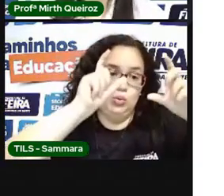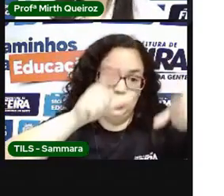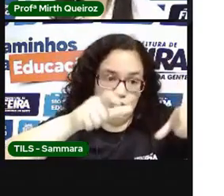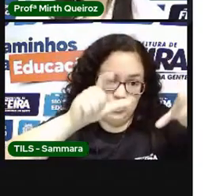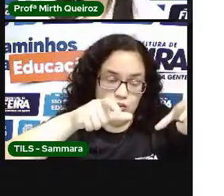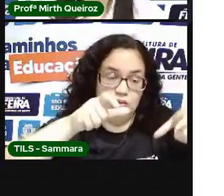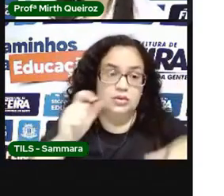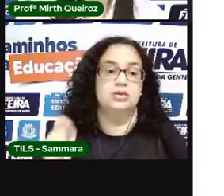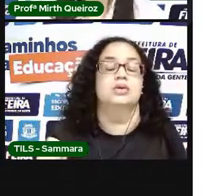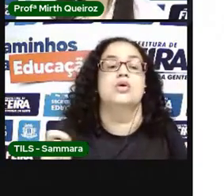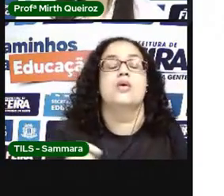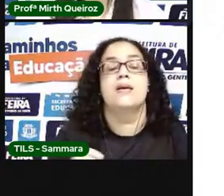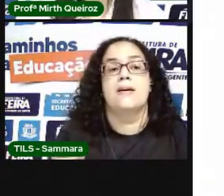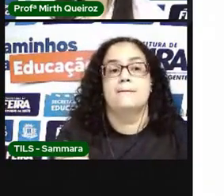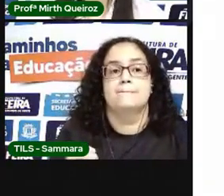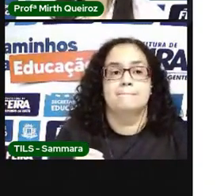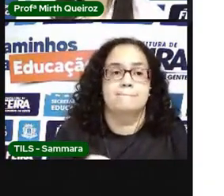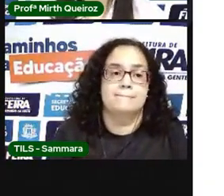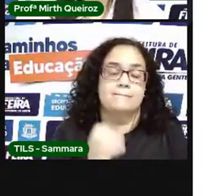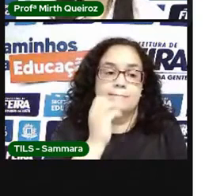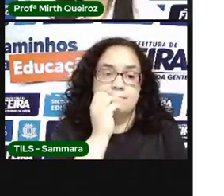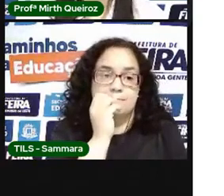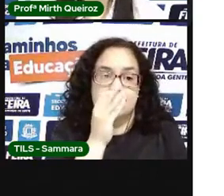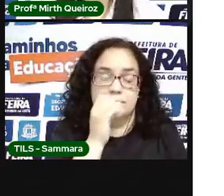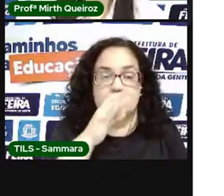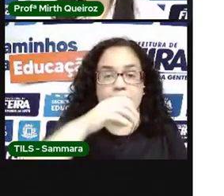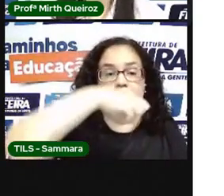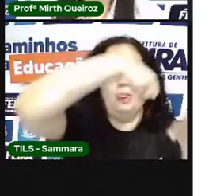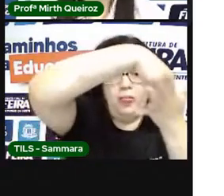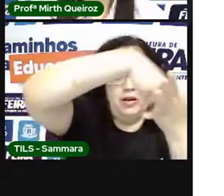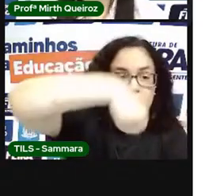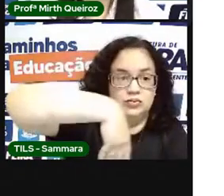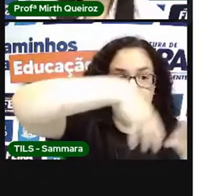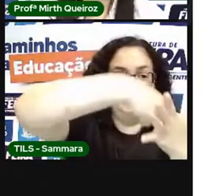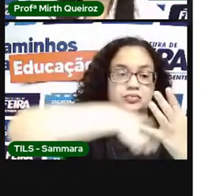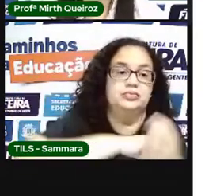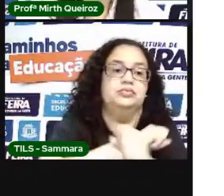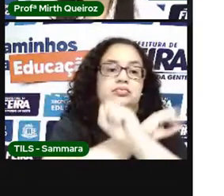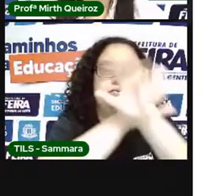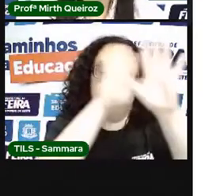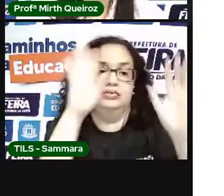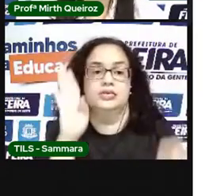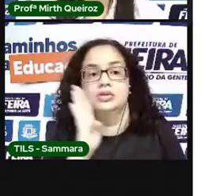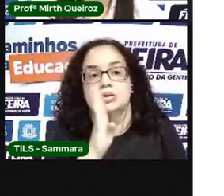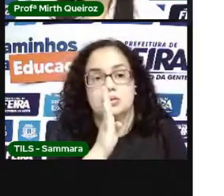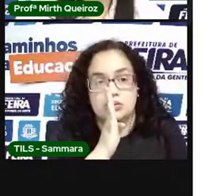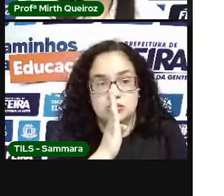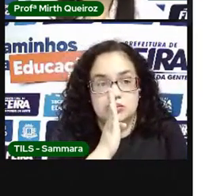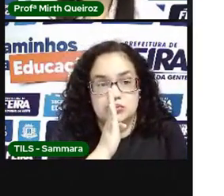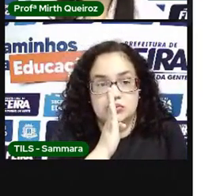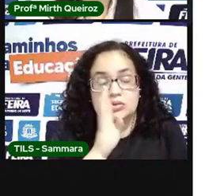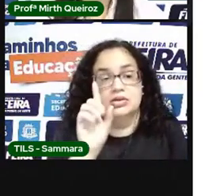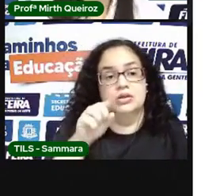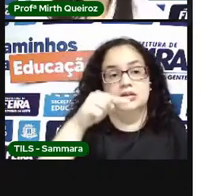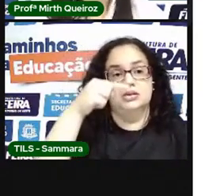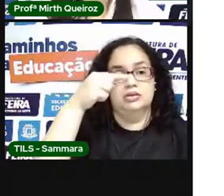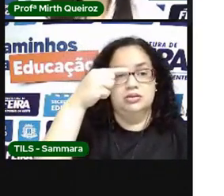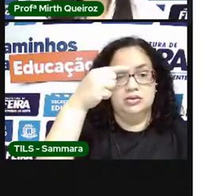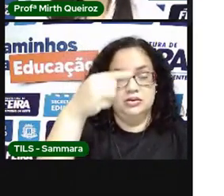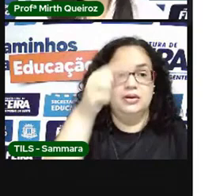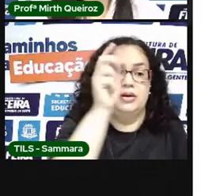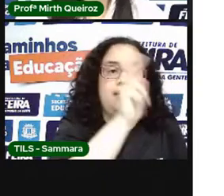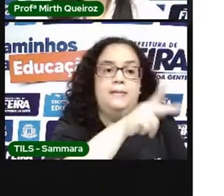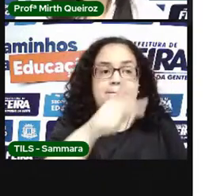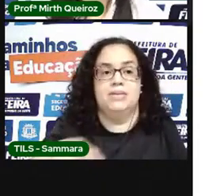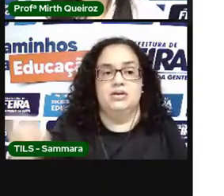favorável à realização da atividade, um ambiente iluminado e silencioso, certo? E daqui a pouquinho a PRO